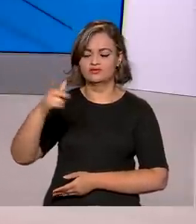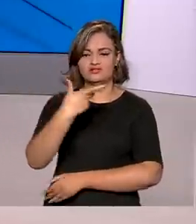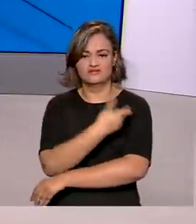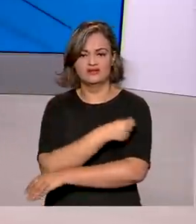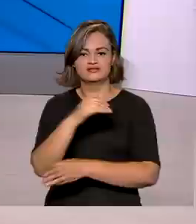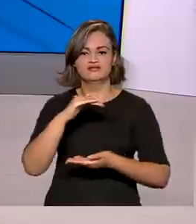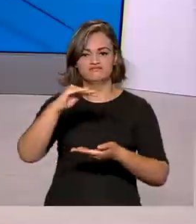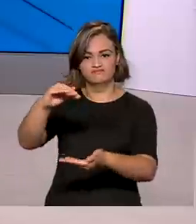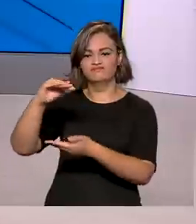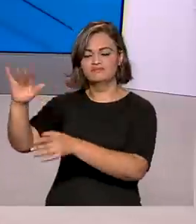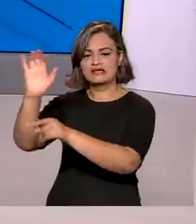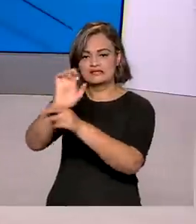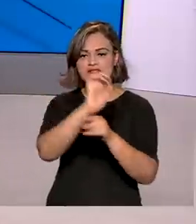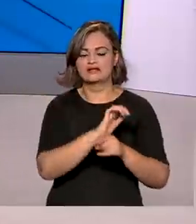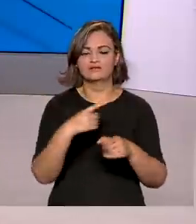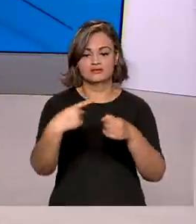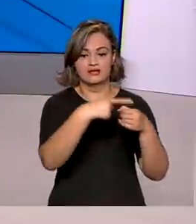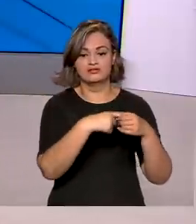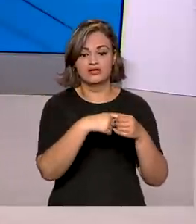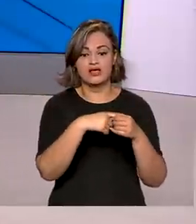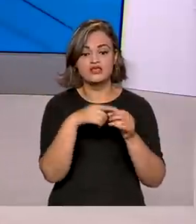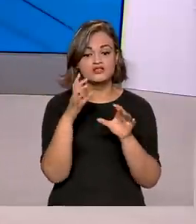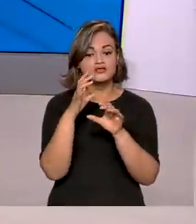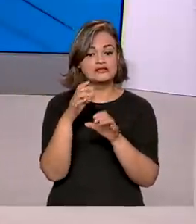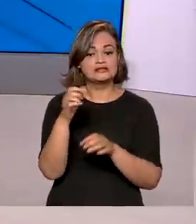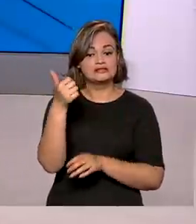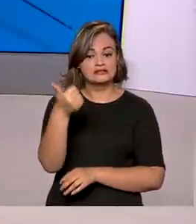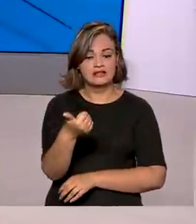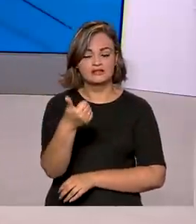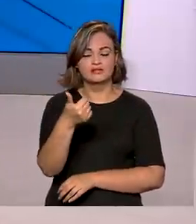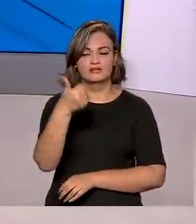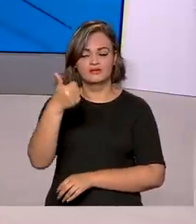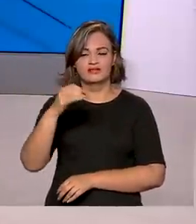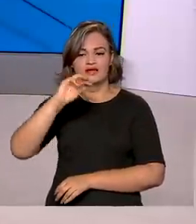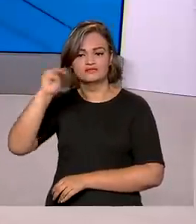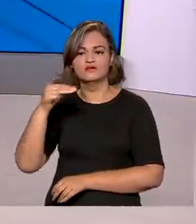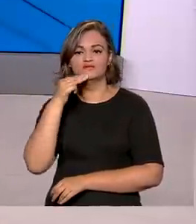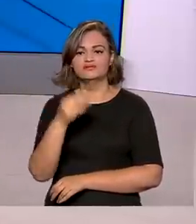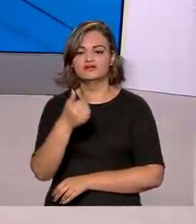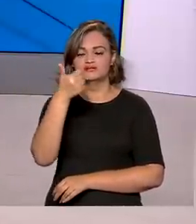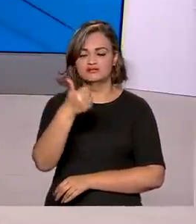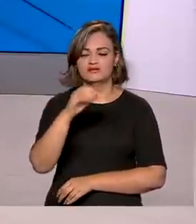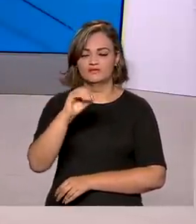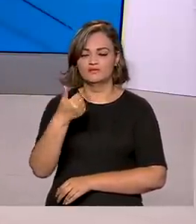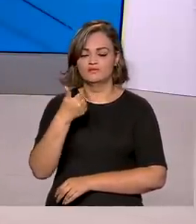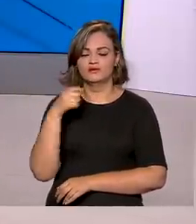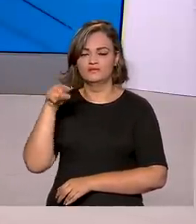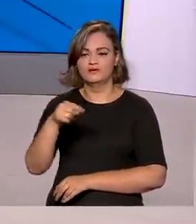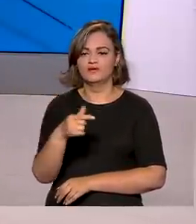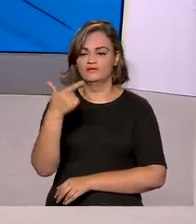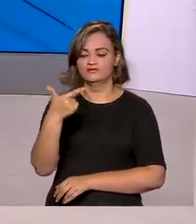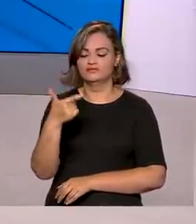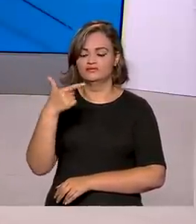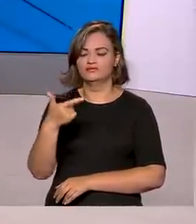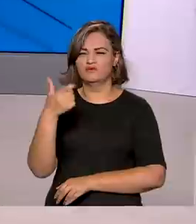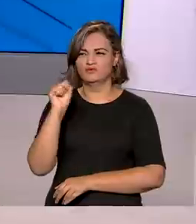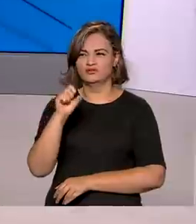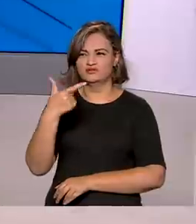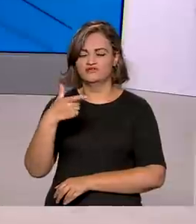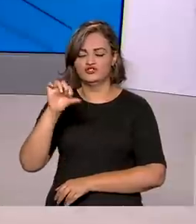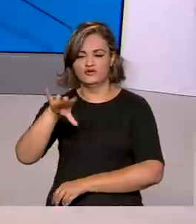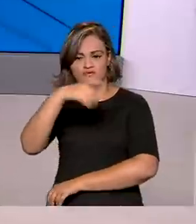de vacina a estados e municípios. Dessas doses, 110.101.829 foram